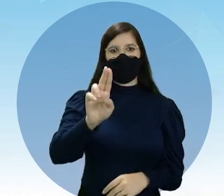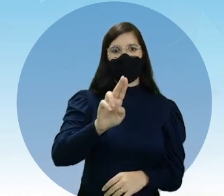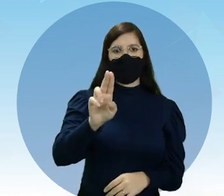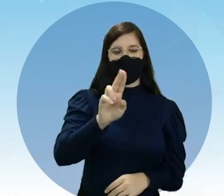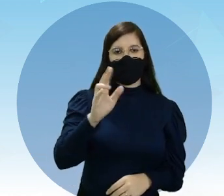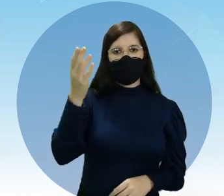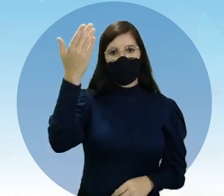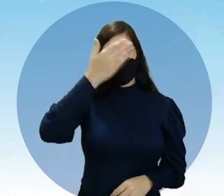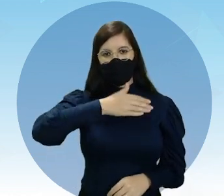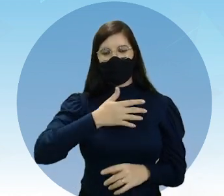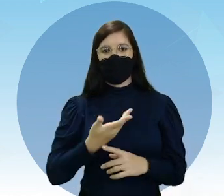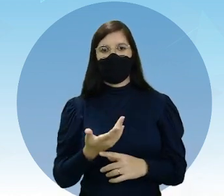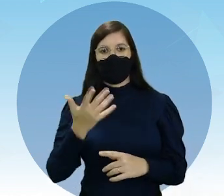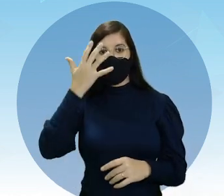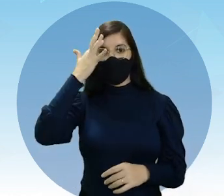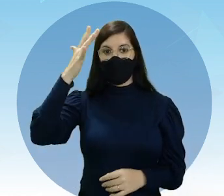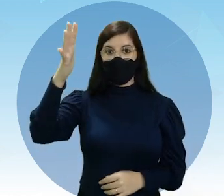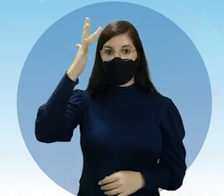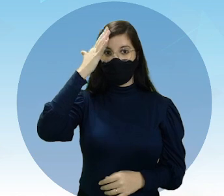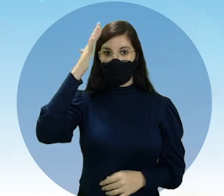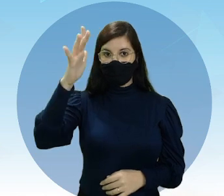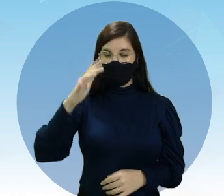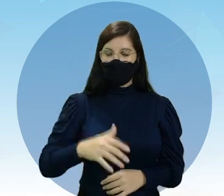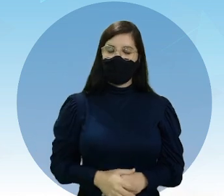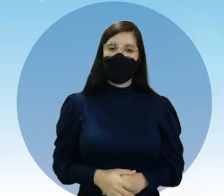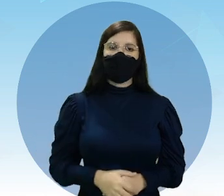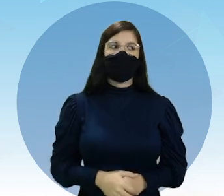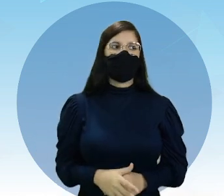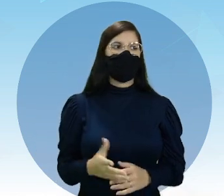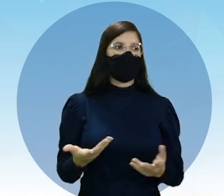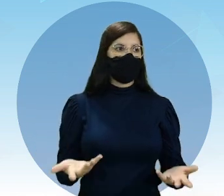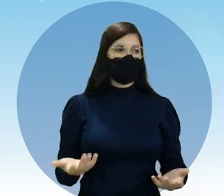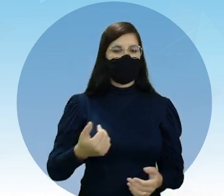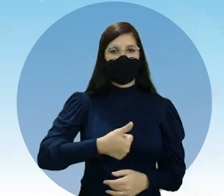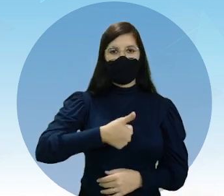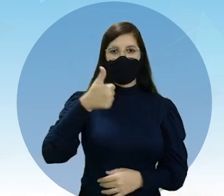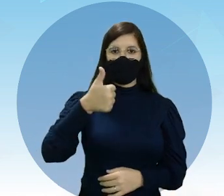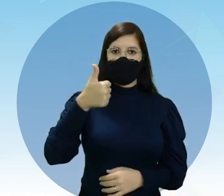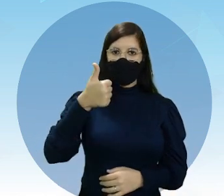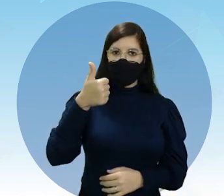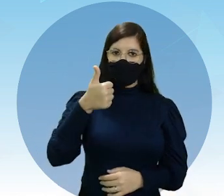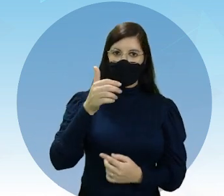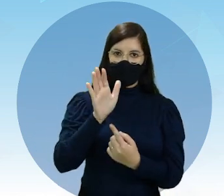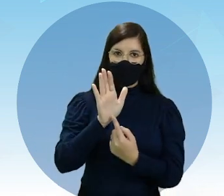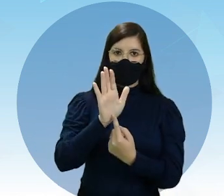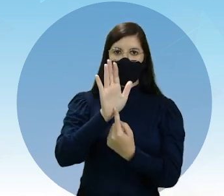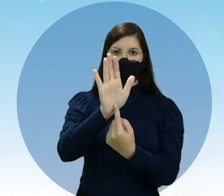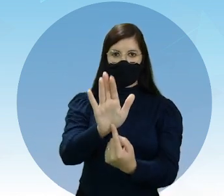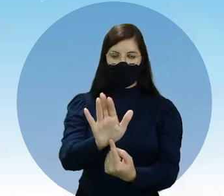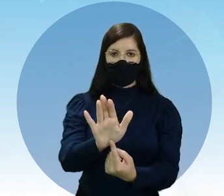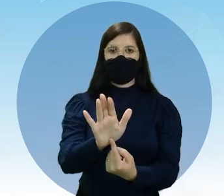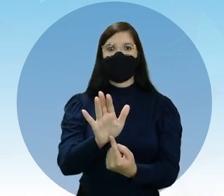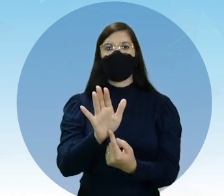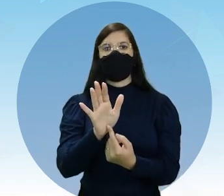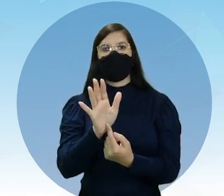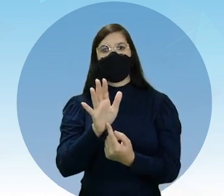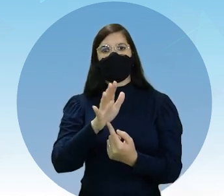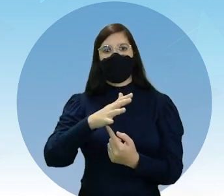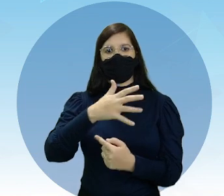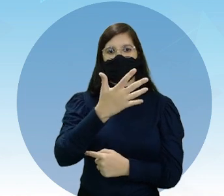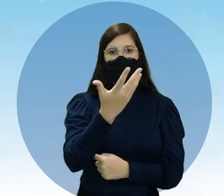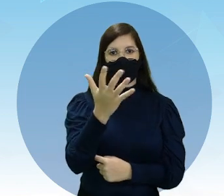comprovar essa teoria aí, foram, primeiro, a presença da flora